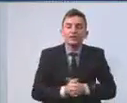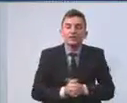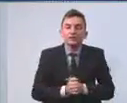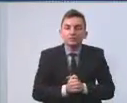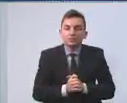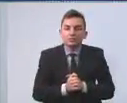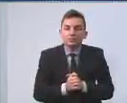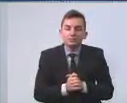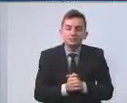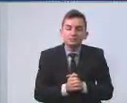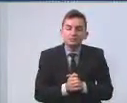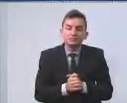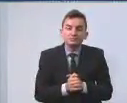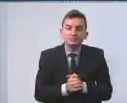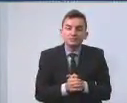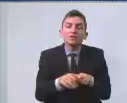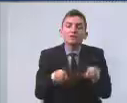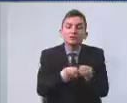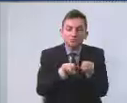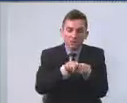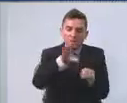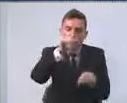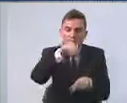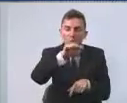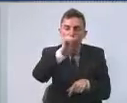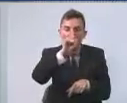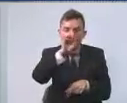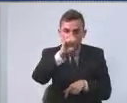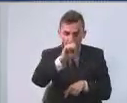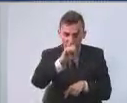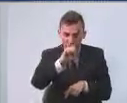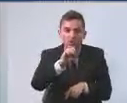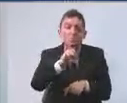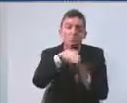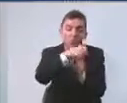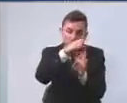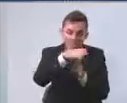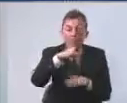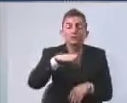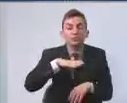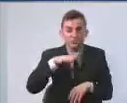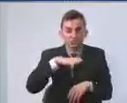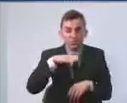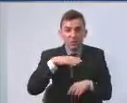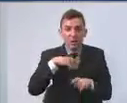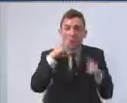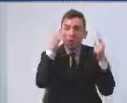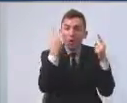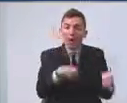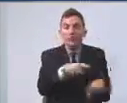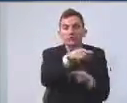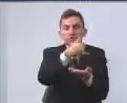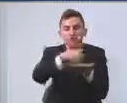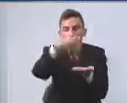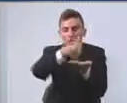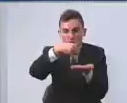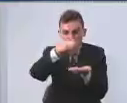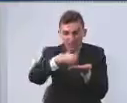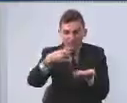ainda o Comade, que o Conselho Municipal Antidrogas, tem uma casa local. Então, essas